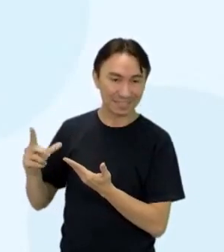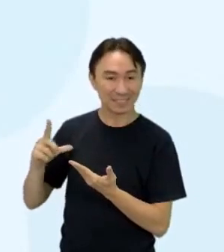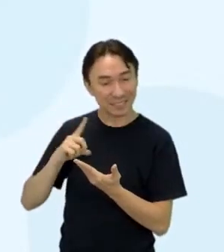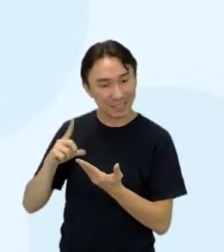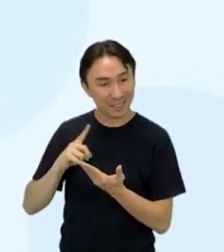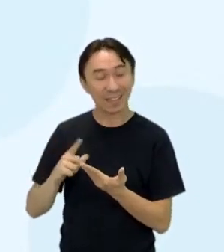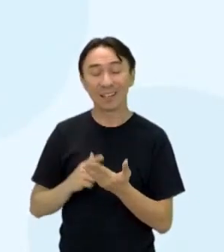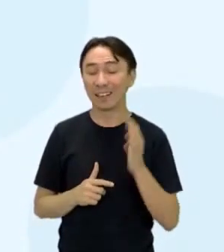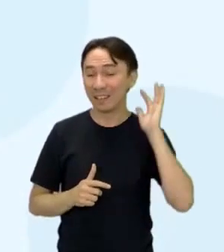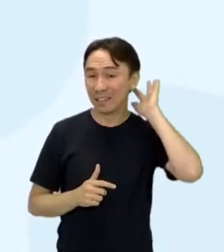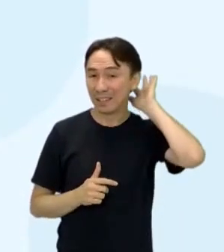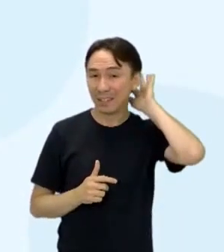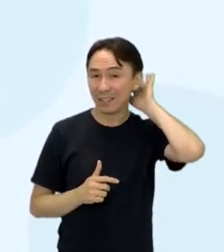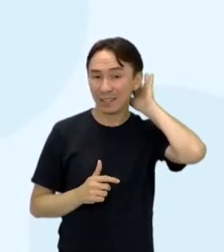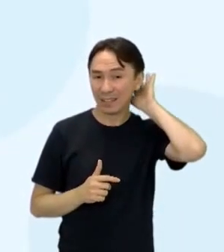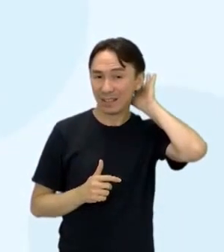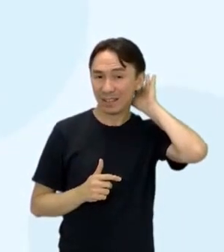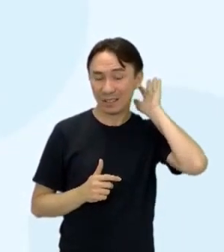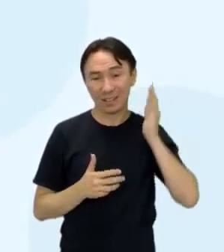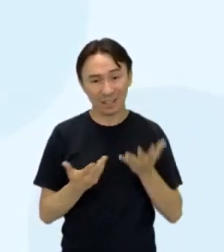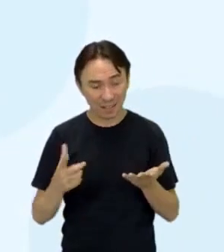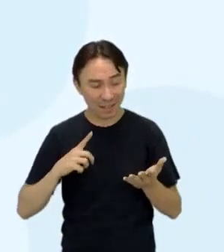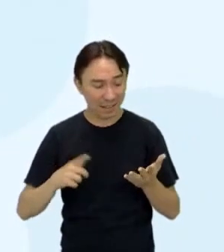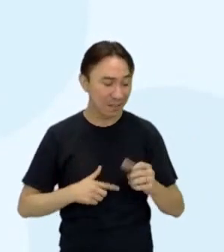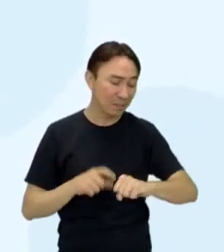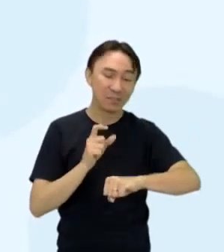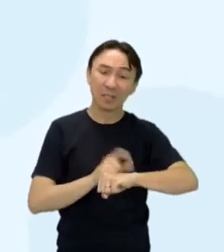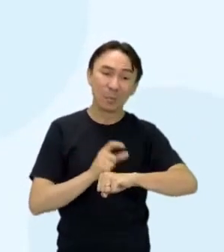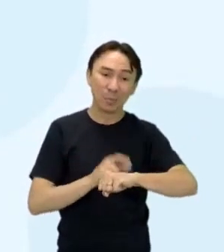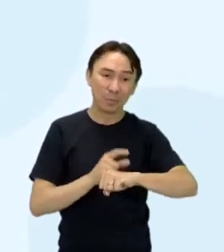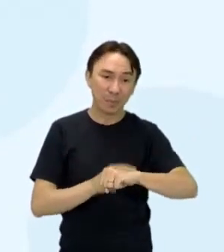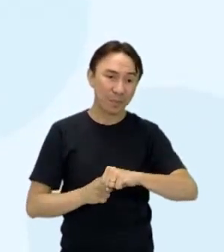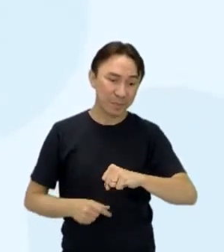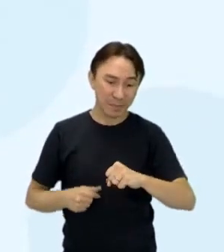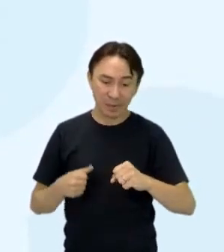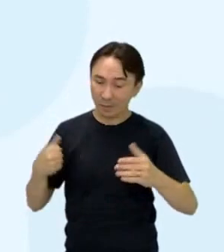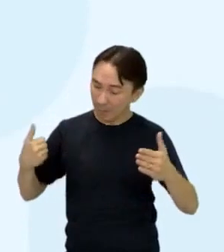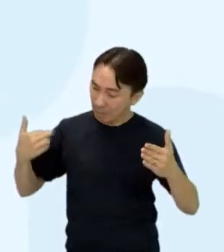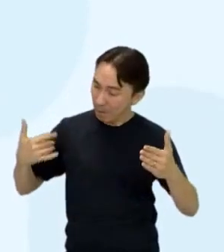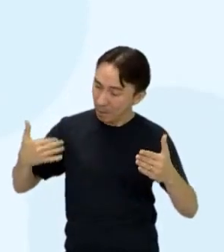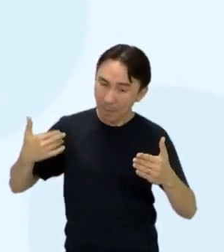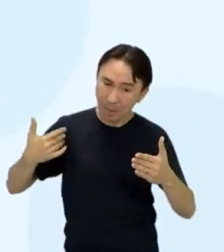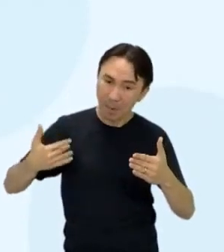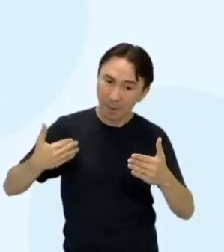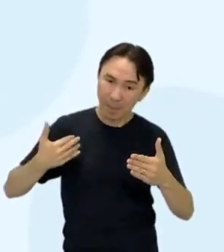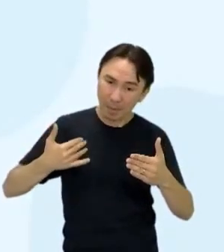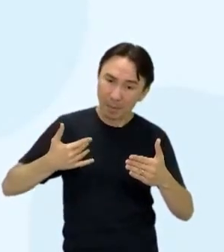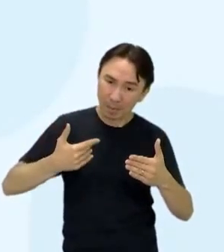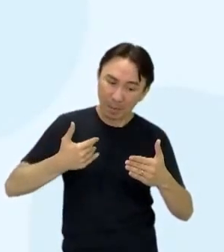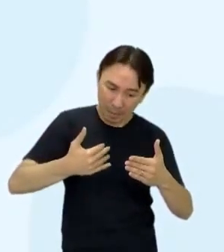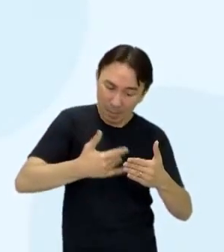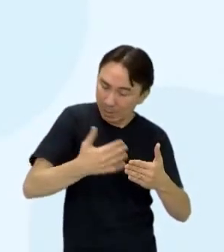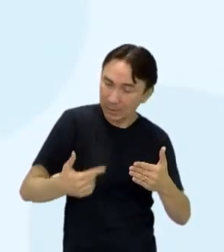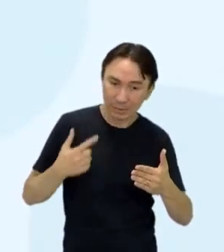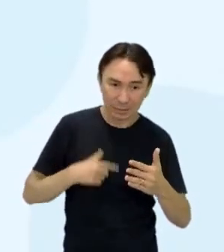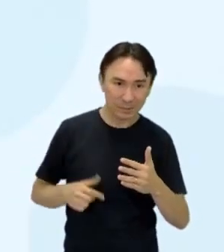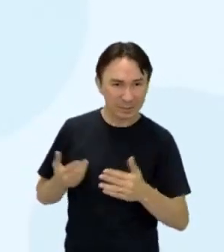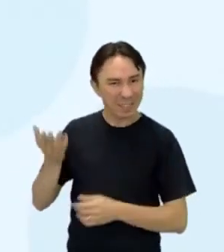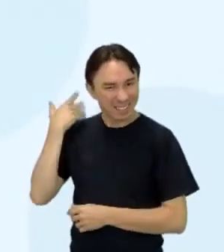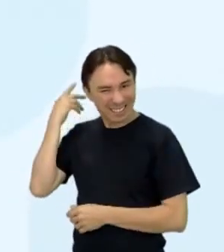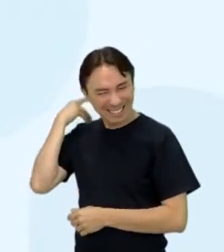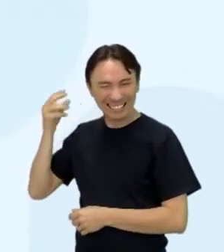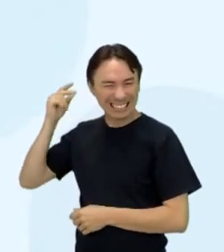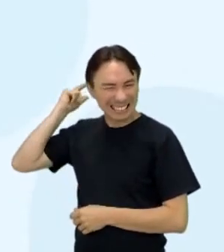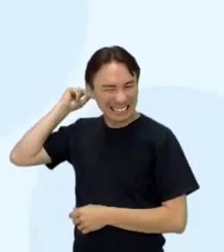Ela trabalha com esse trajeto no tempo, né? Então, olha, fiz uma figura aqui de um escrito bem antigo, né? E depois vem a